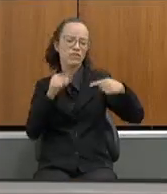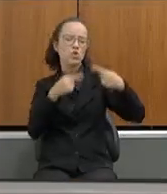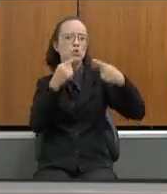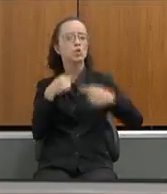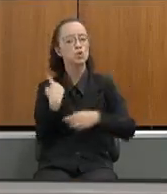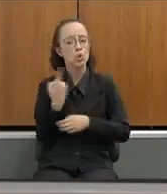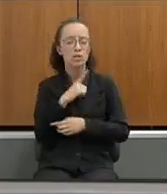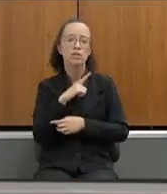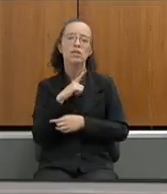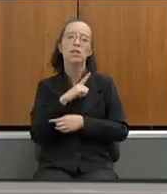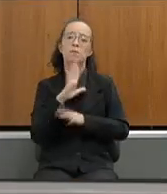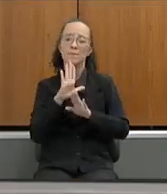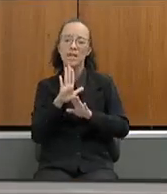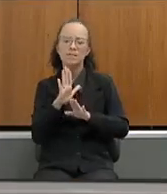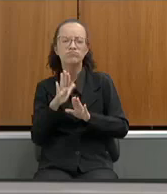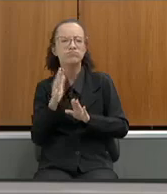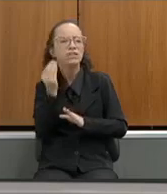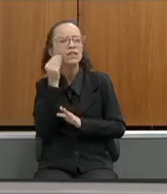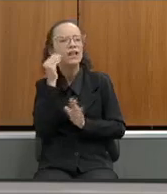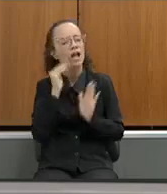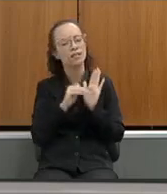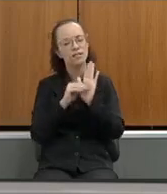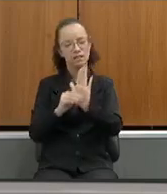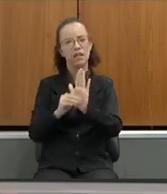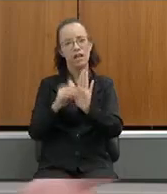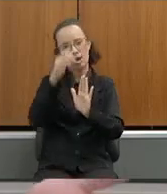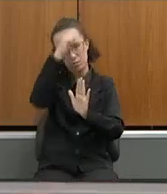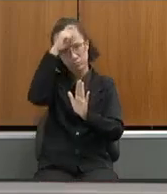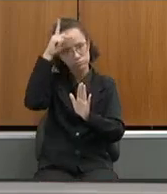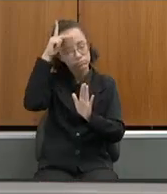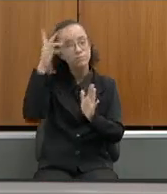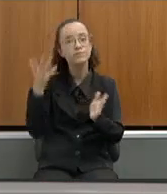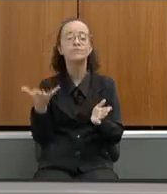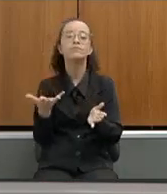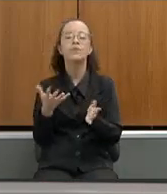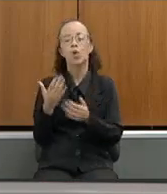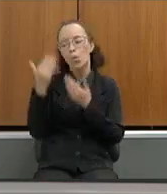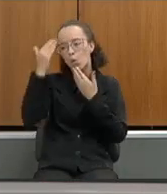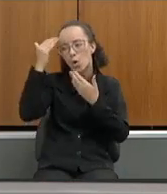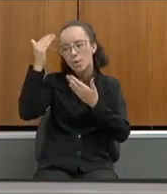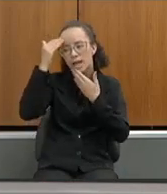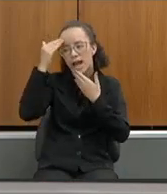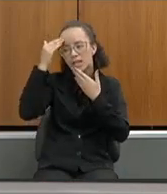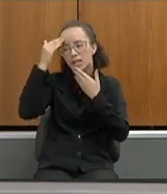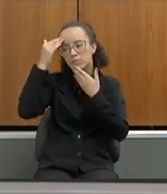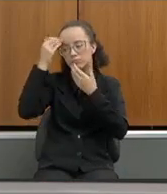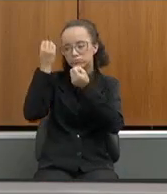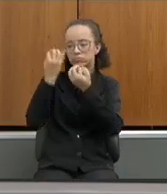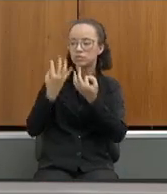para poder atender a nossa rede eu acho que muito obrigado pelas suas palavras iniciais